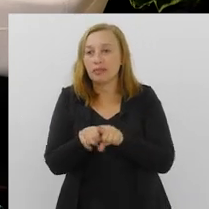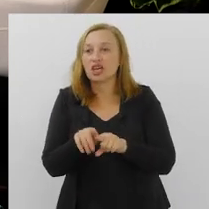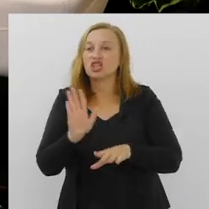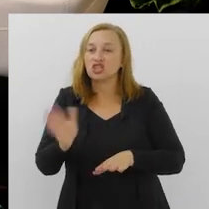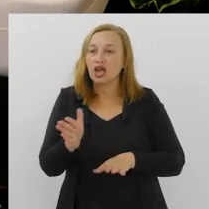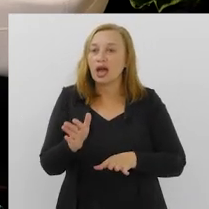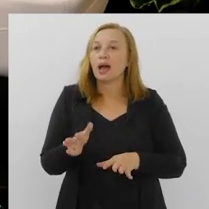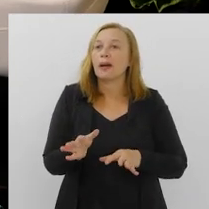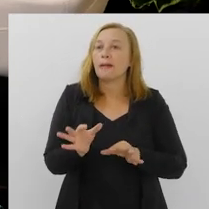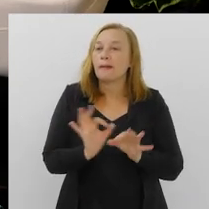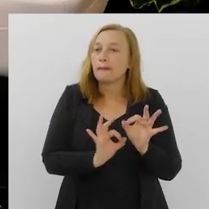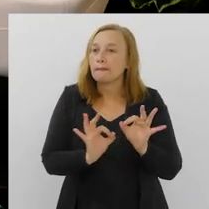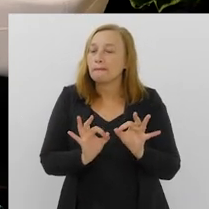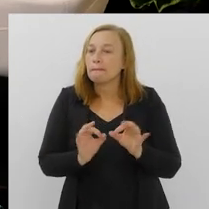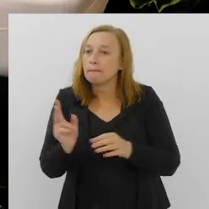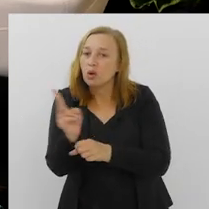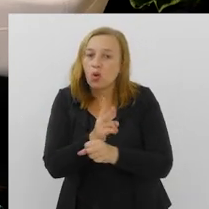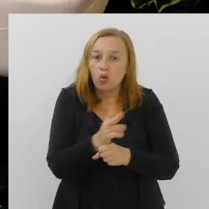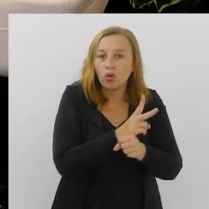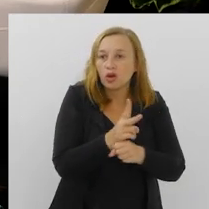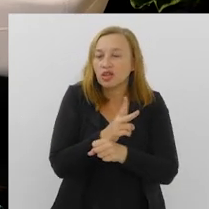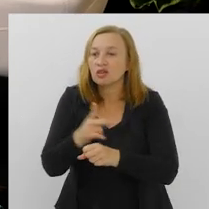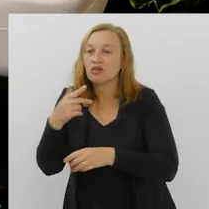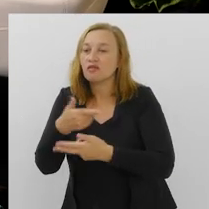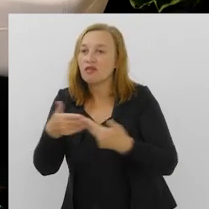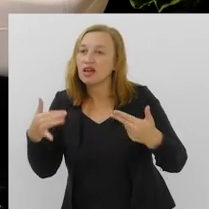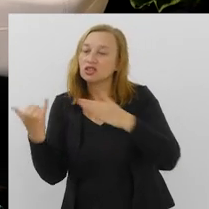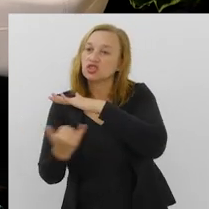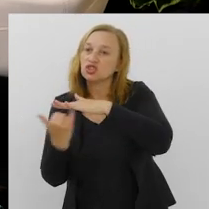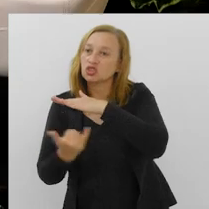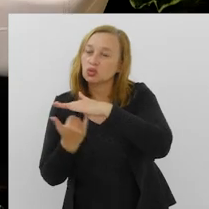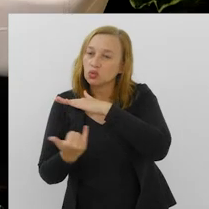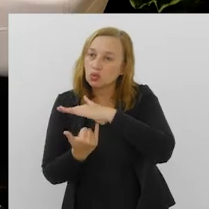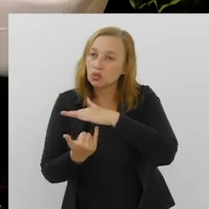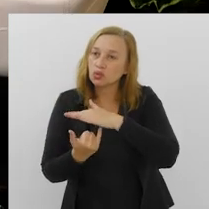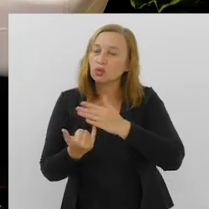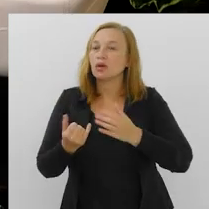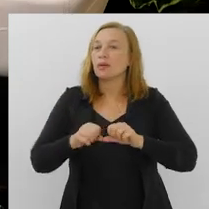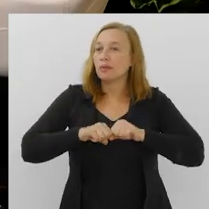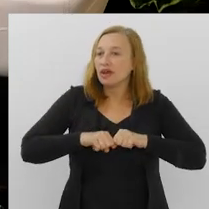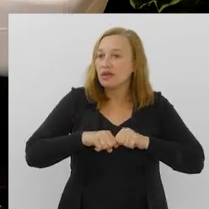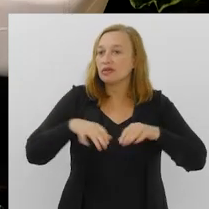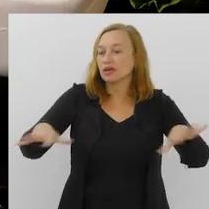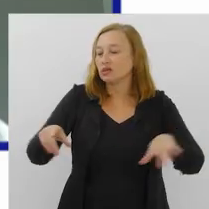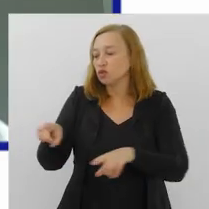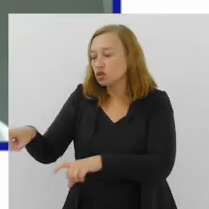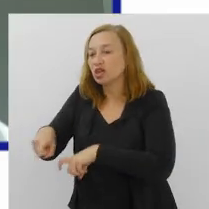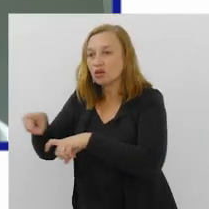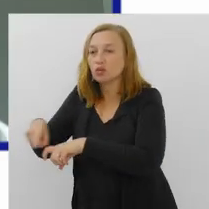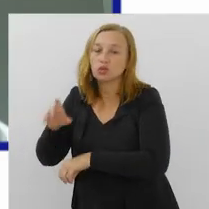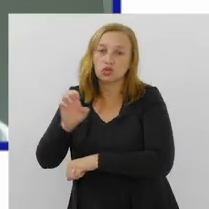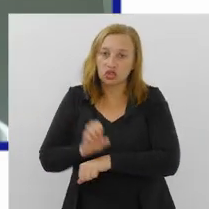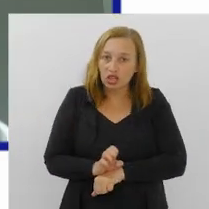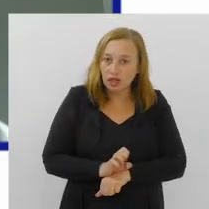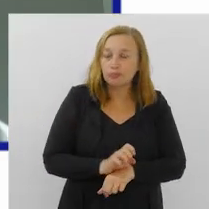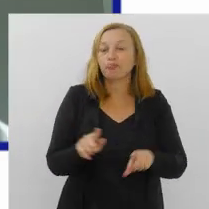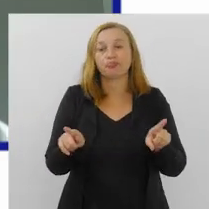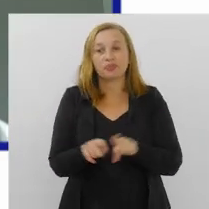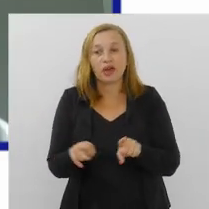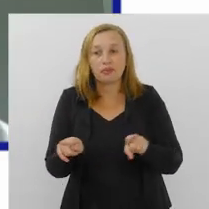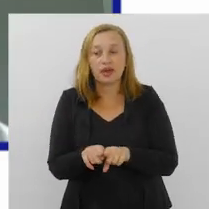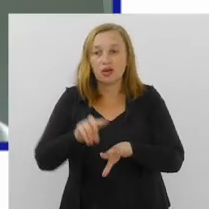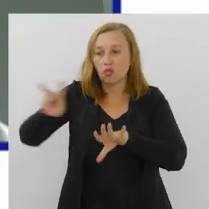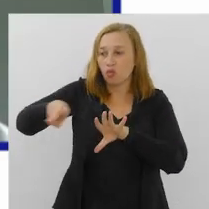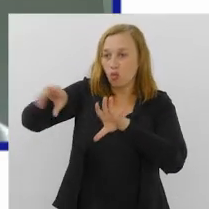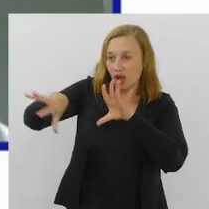estamos contactando com vários institutos que mexem com isso para levar para o interior do Estado